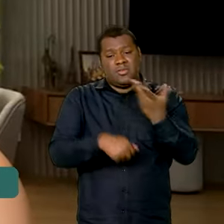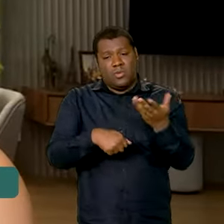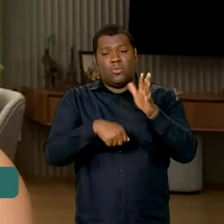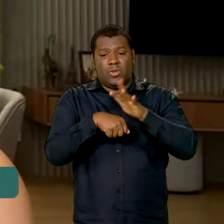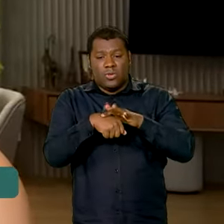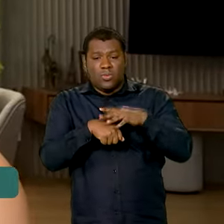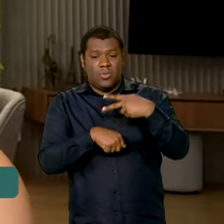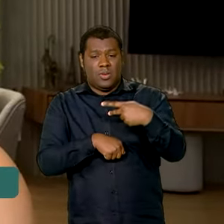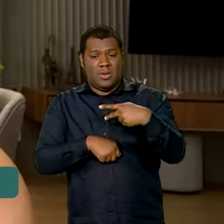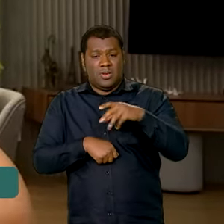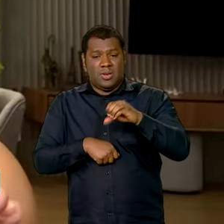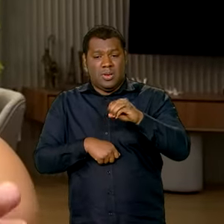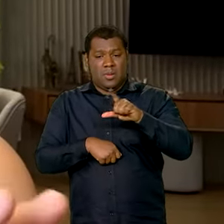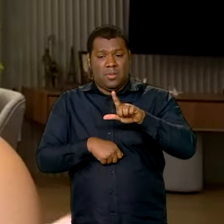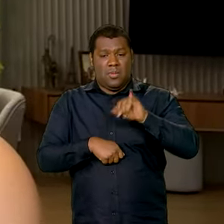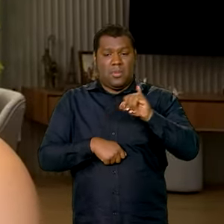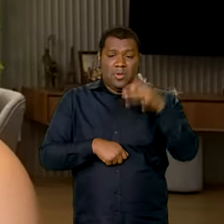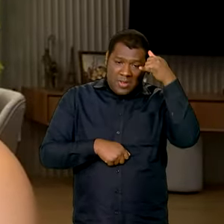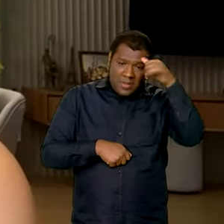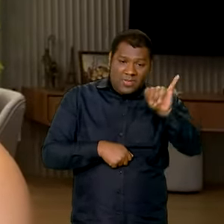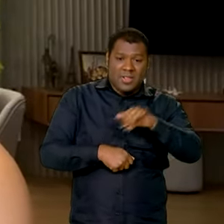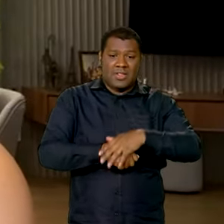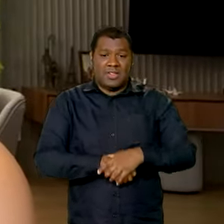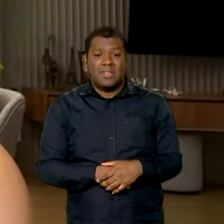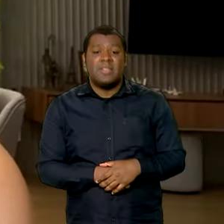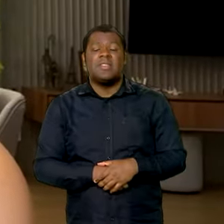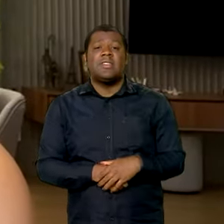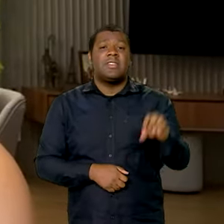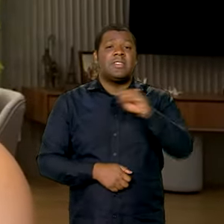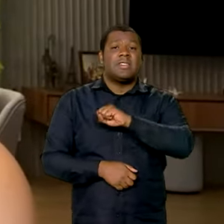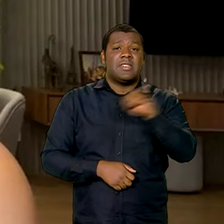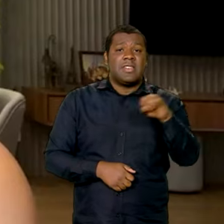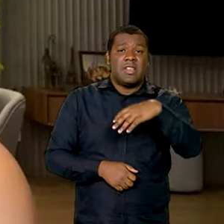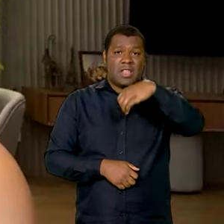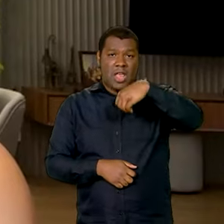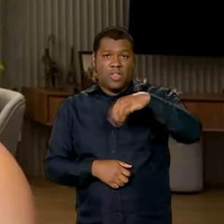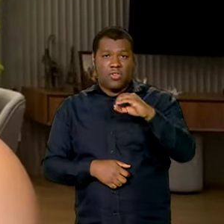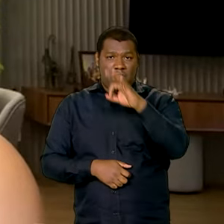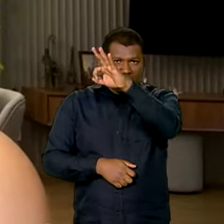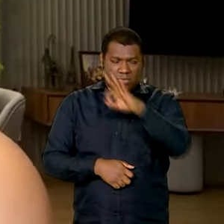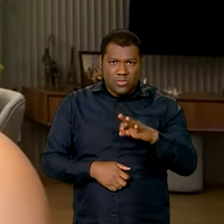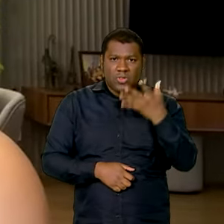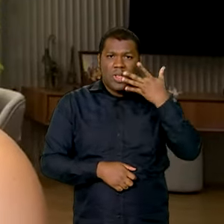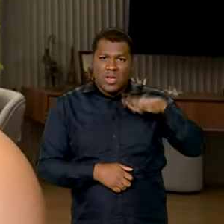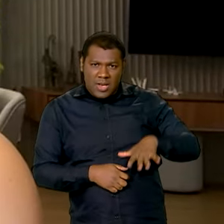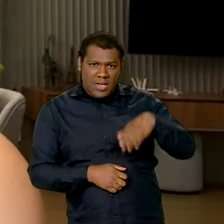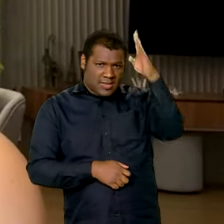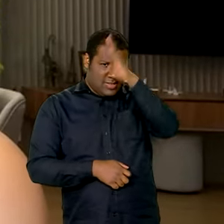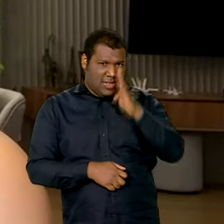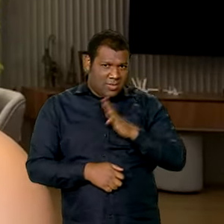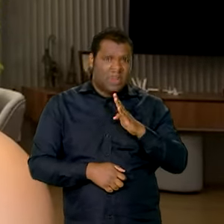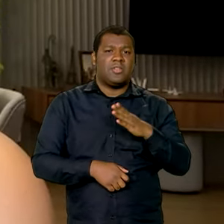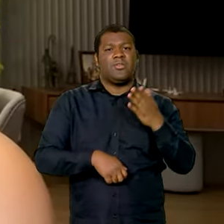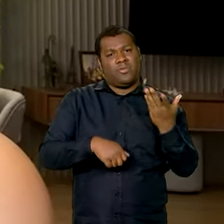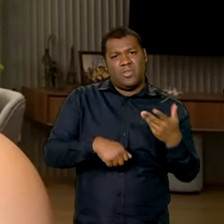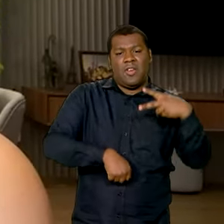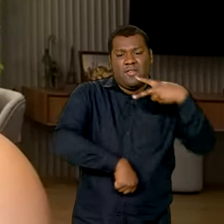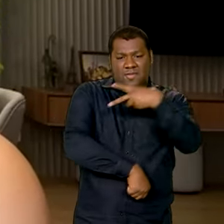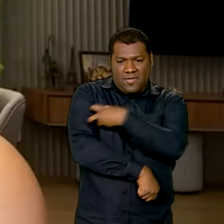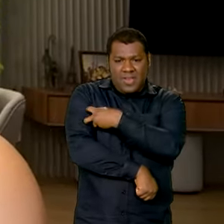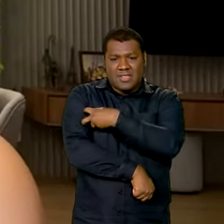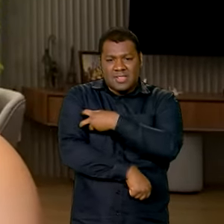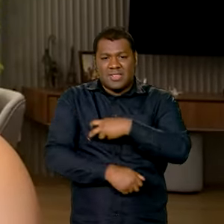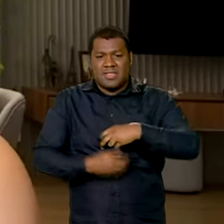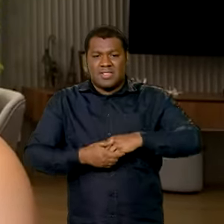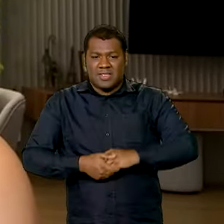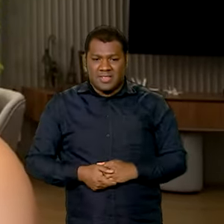eliminação do vírus, se a gente vacinar mais ou menos mais de 90% das crianças, as crianças que não estão vacinadas, elas